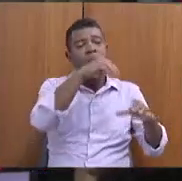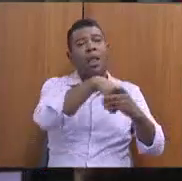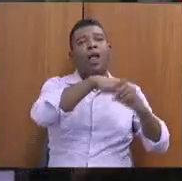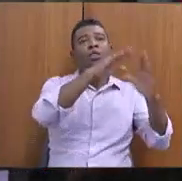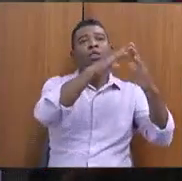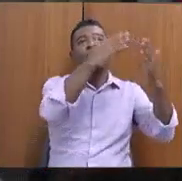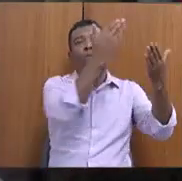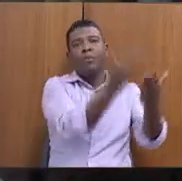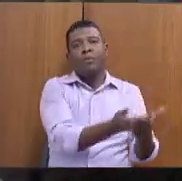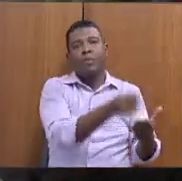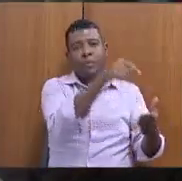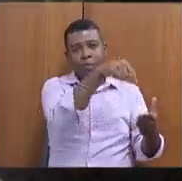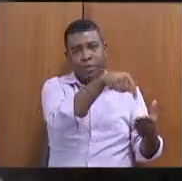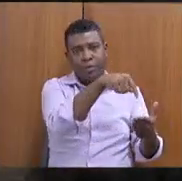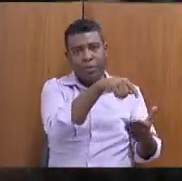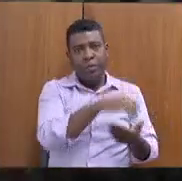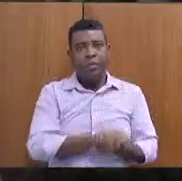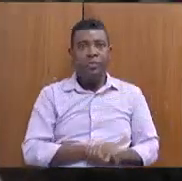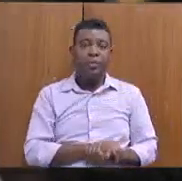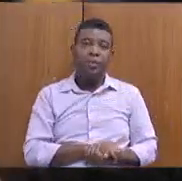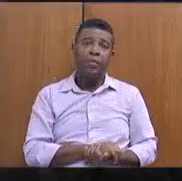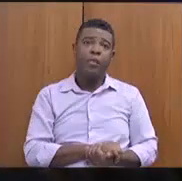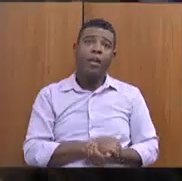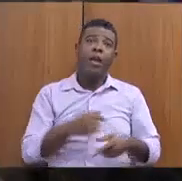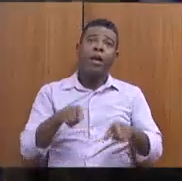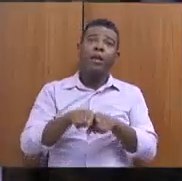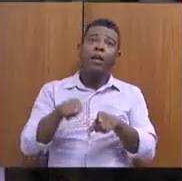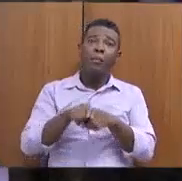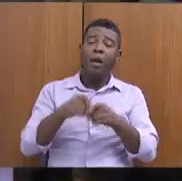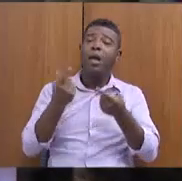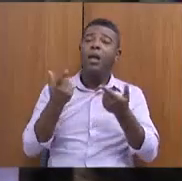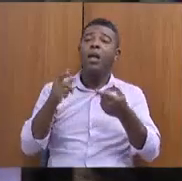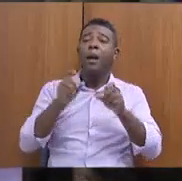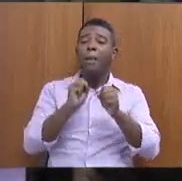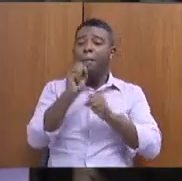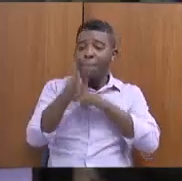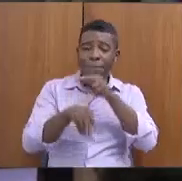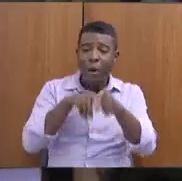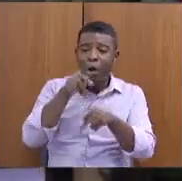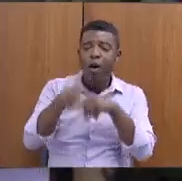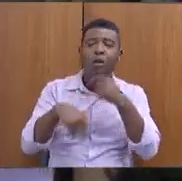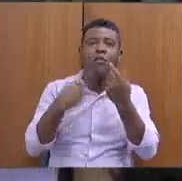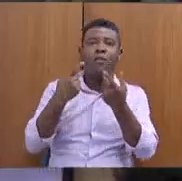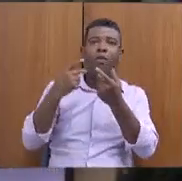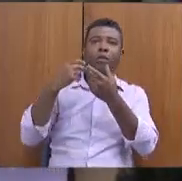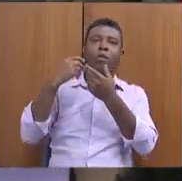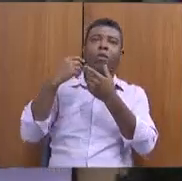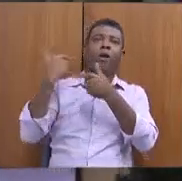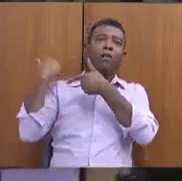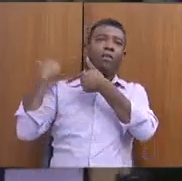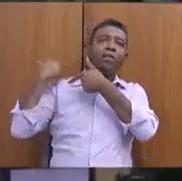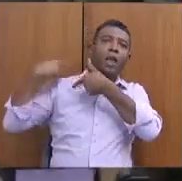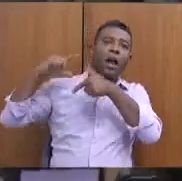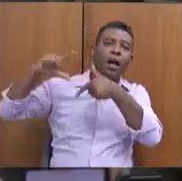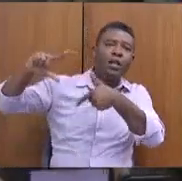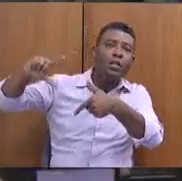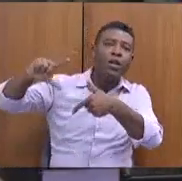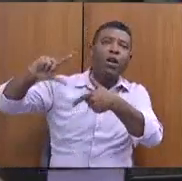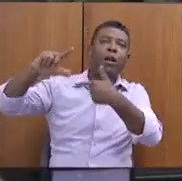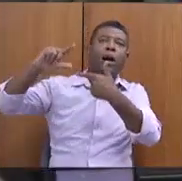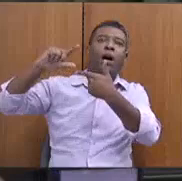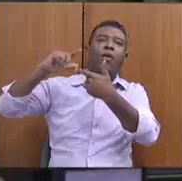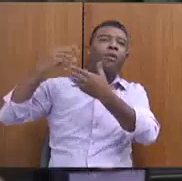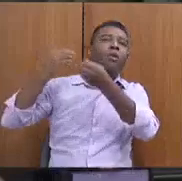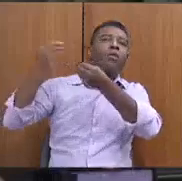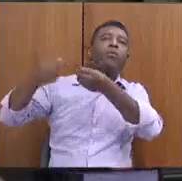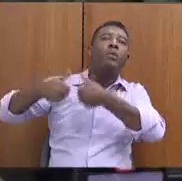povos, é importante depois a gente também ter acesso a esse diagnóstico, inclusive,